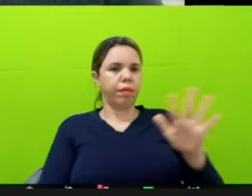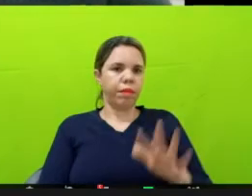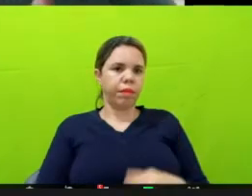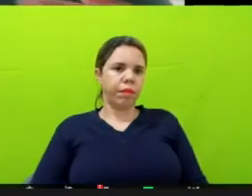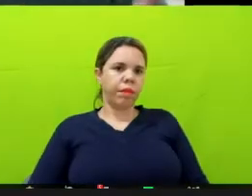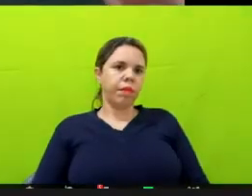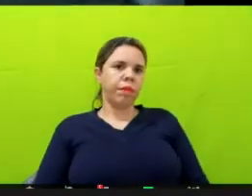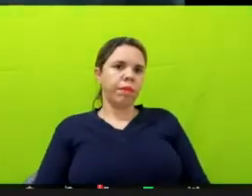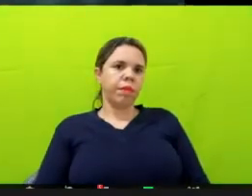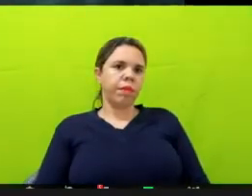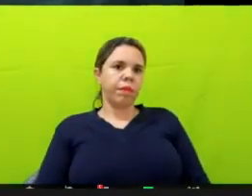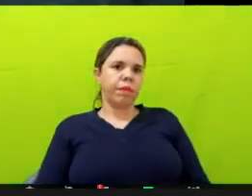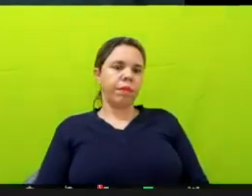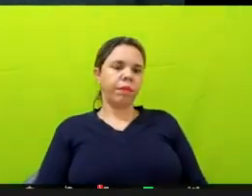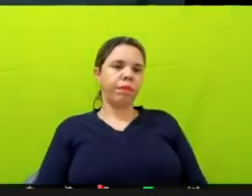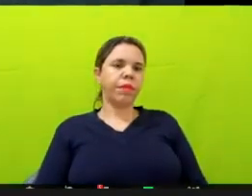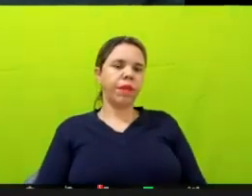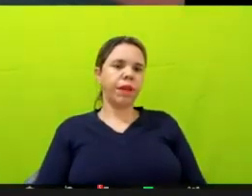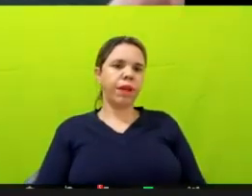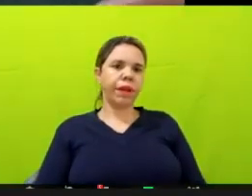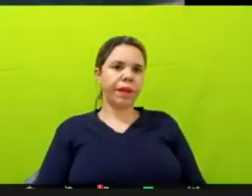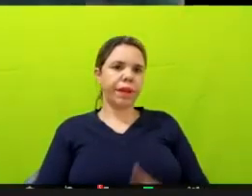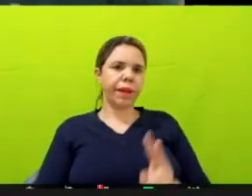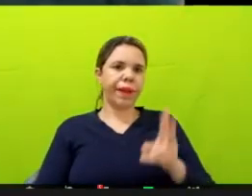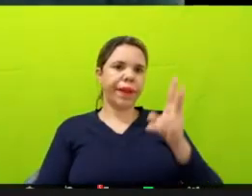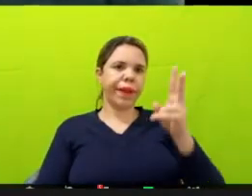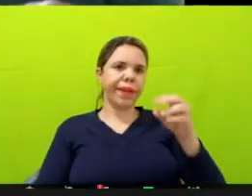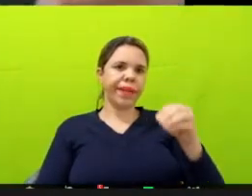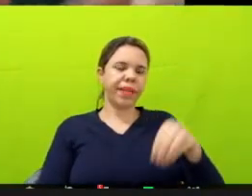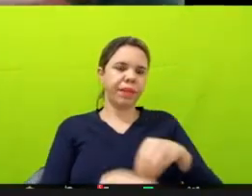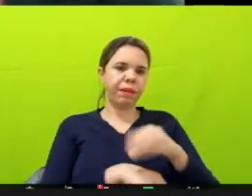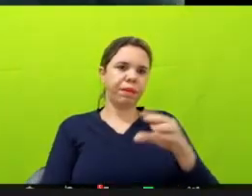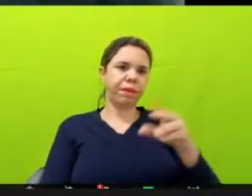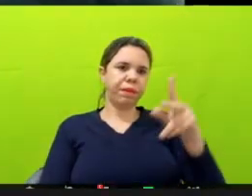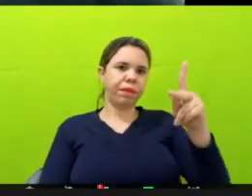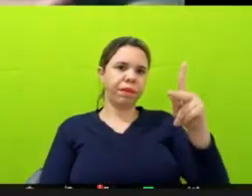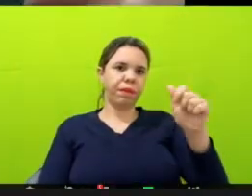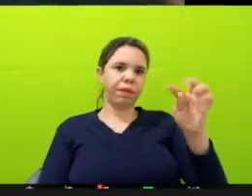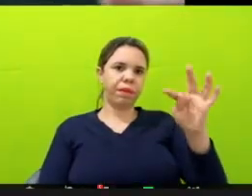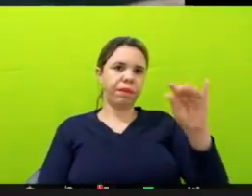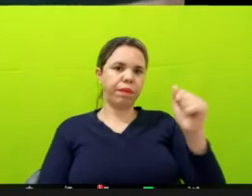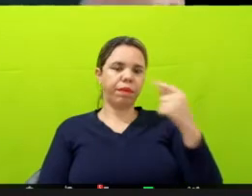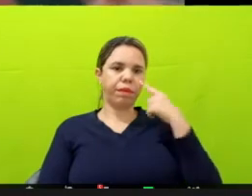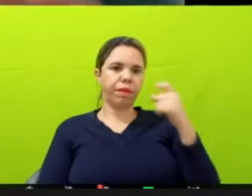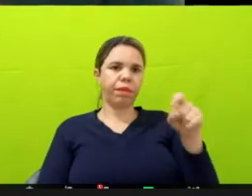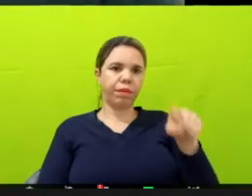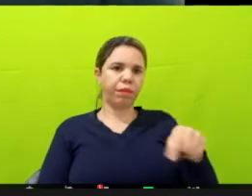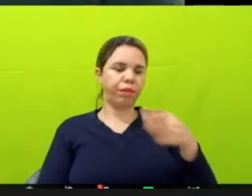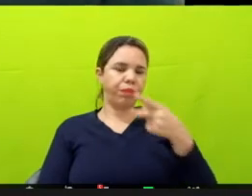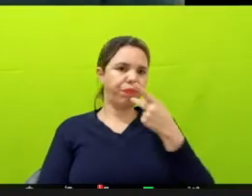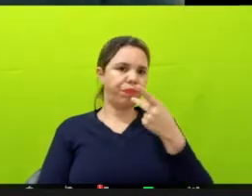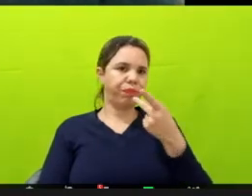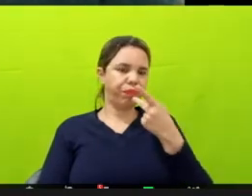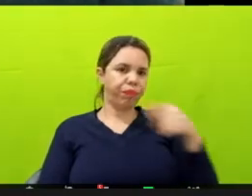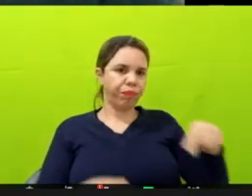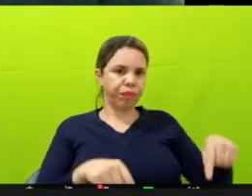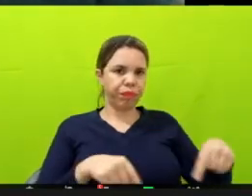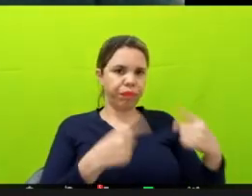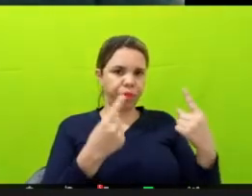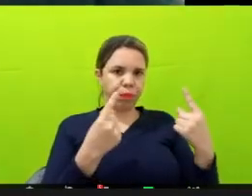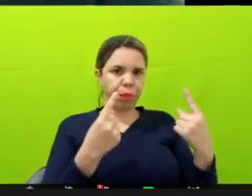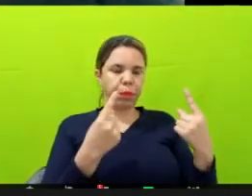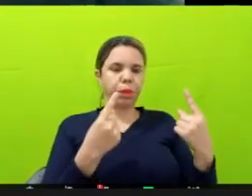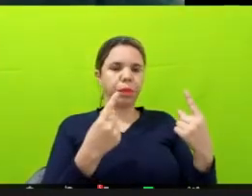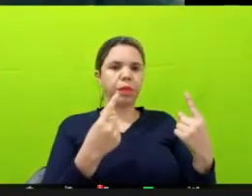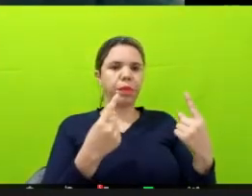Aí, enfim, já passando a palavra para a Kátia, eu achei interessante também que você trouxe tantos desafios, né, do ponto de